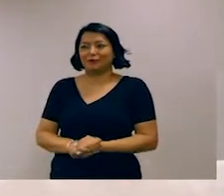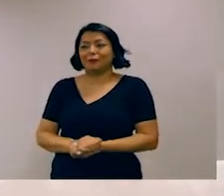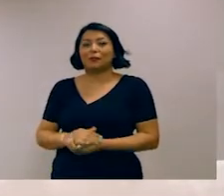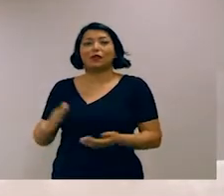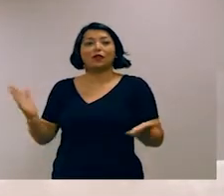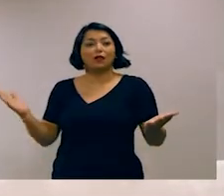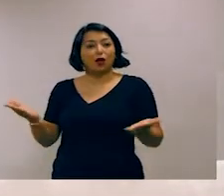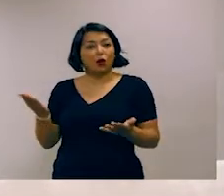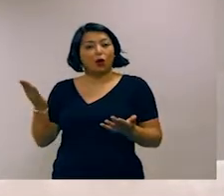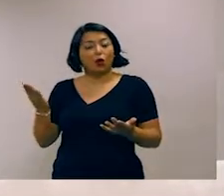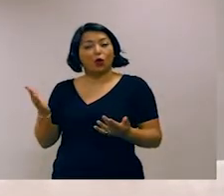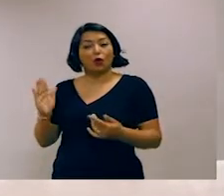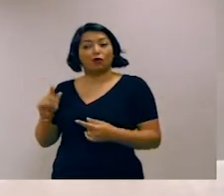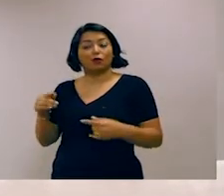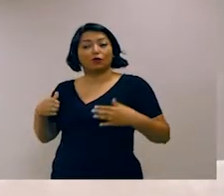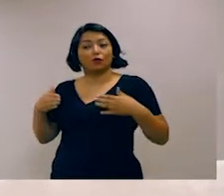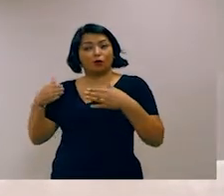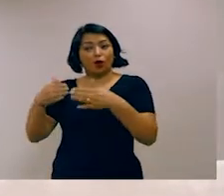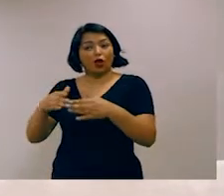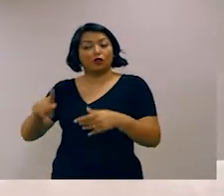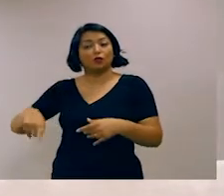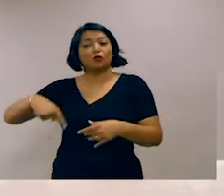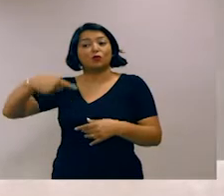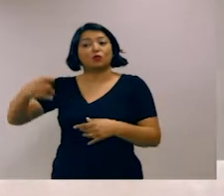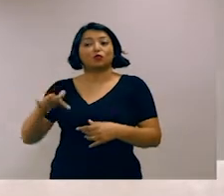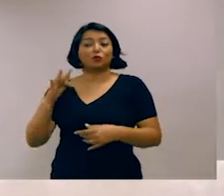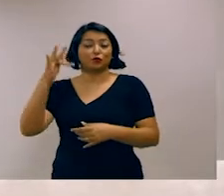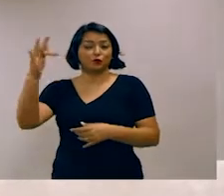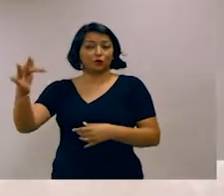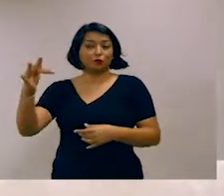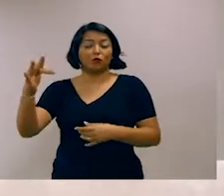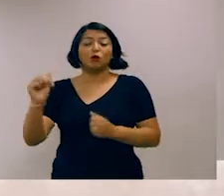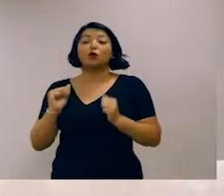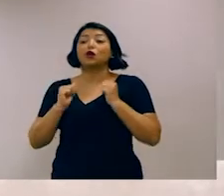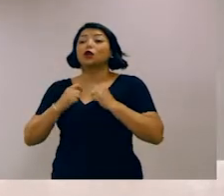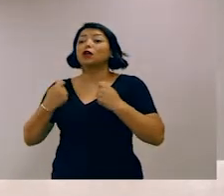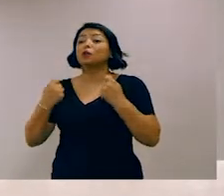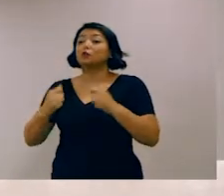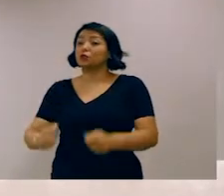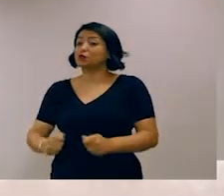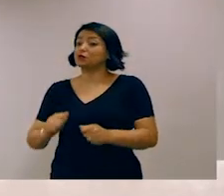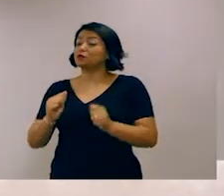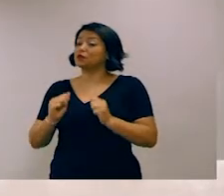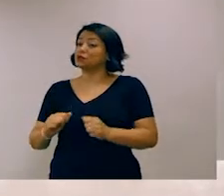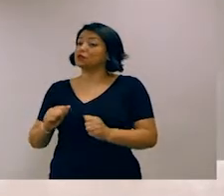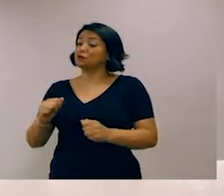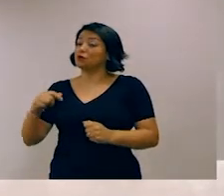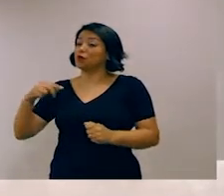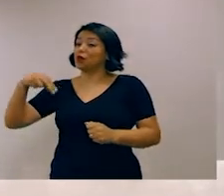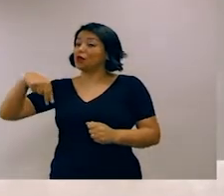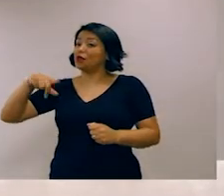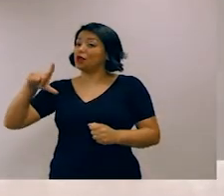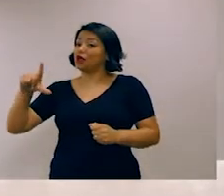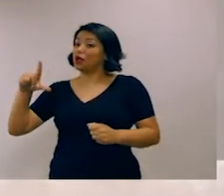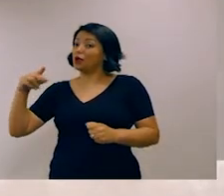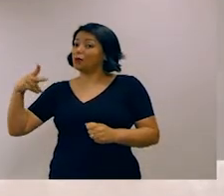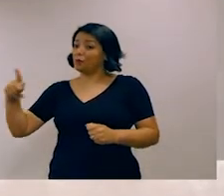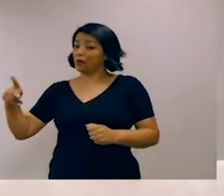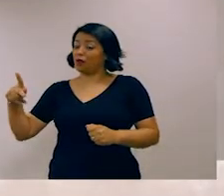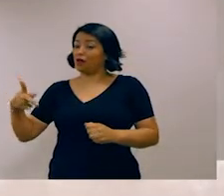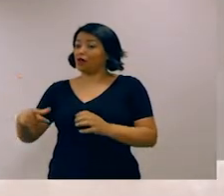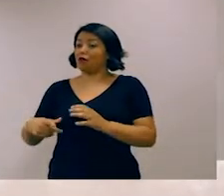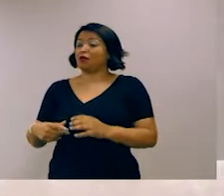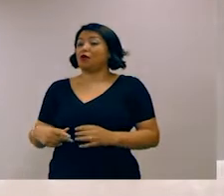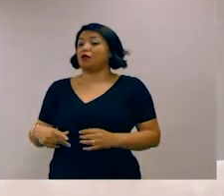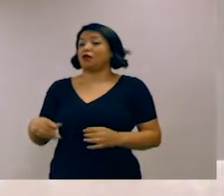apresentação vai ser focada meio que nos próximos passos. O que é possível fazer com NLP que você achava que não fosse possível